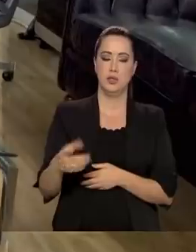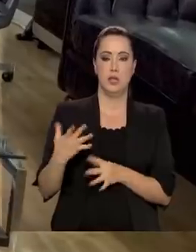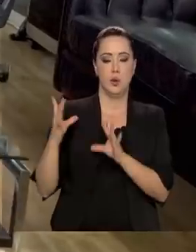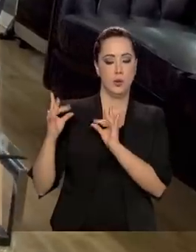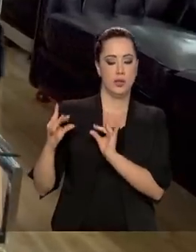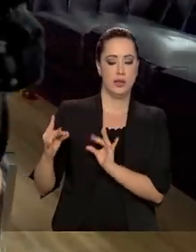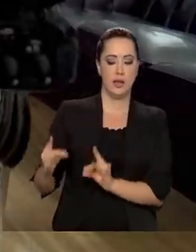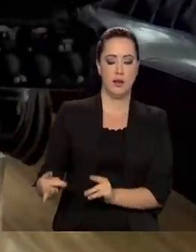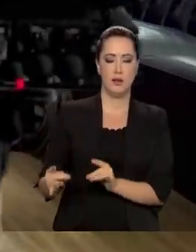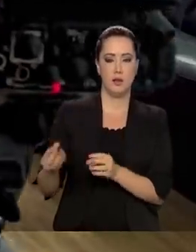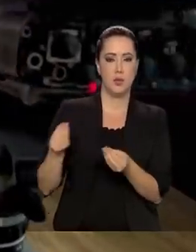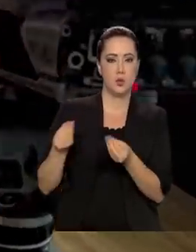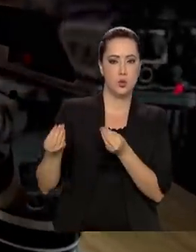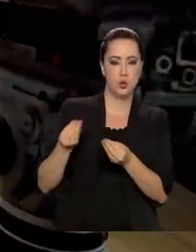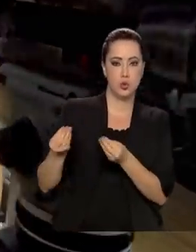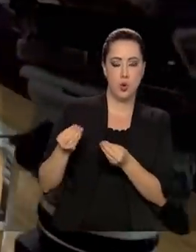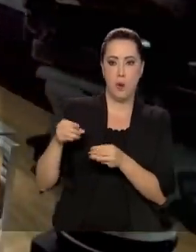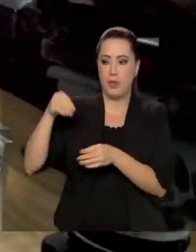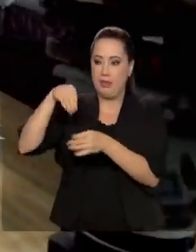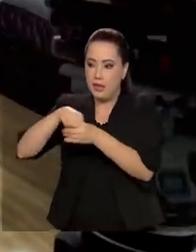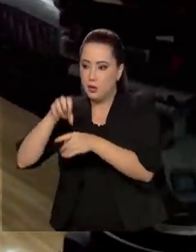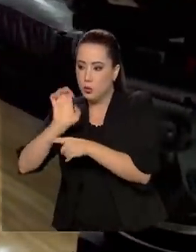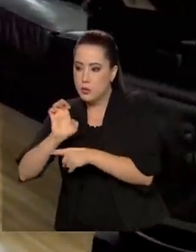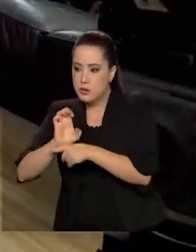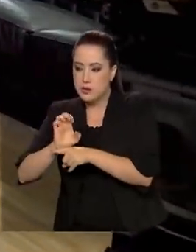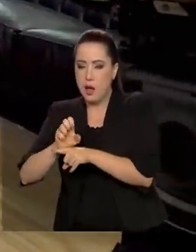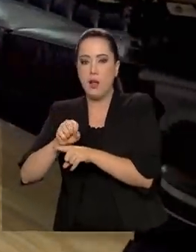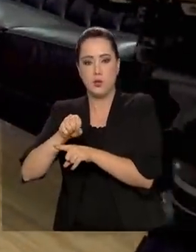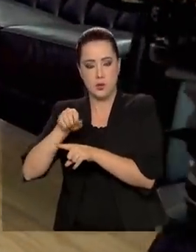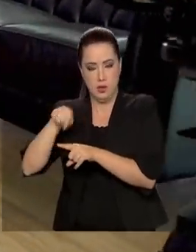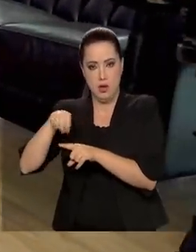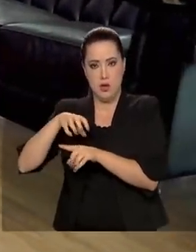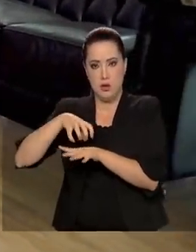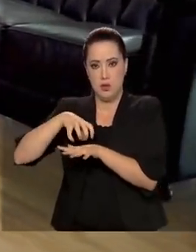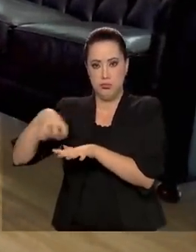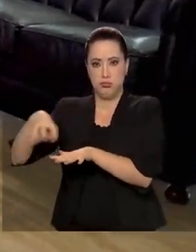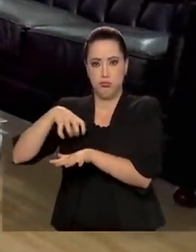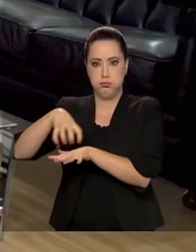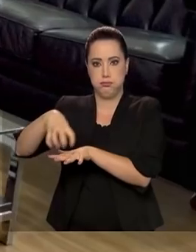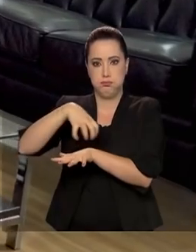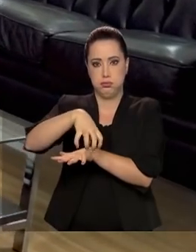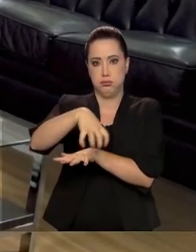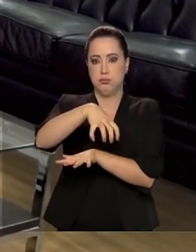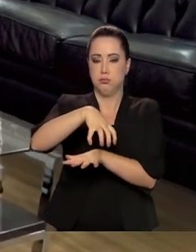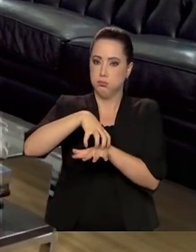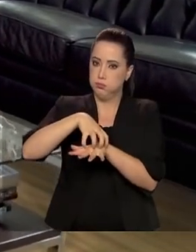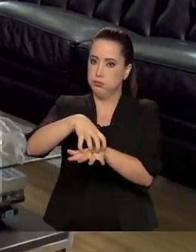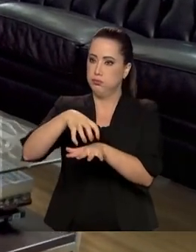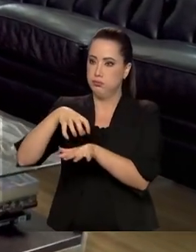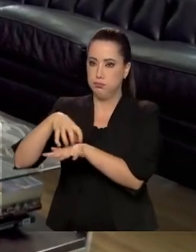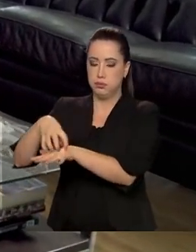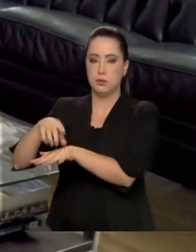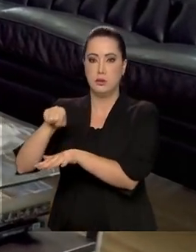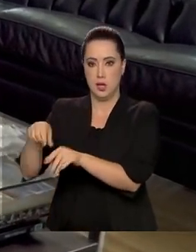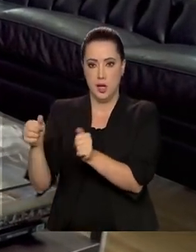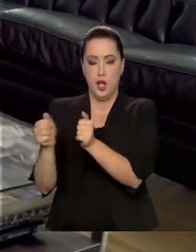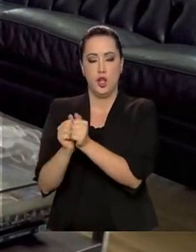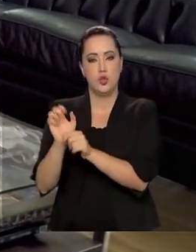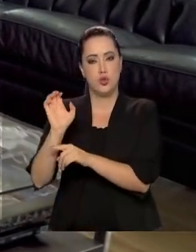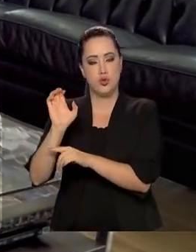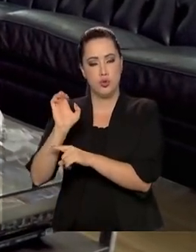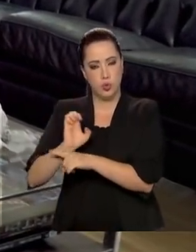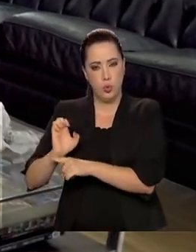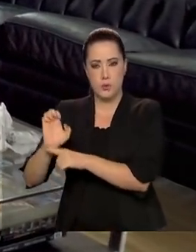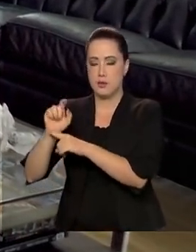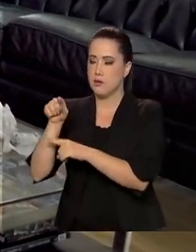detalhamento logístico nos Estados, com a participação dos Estados e do